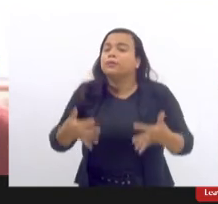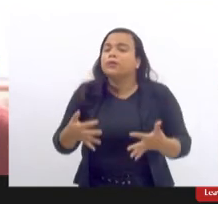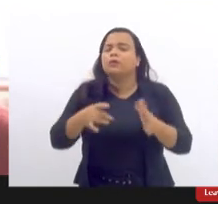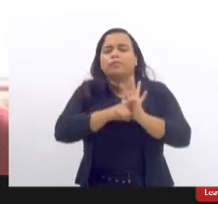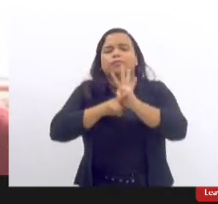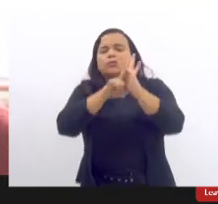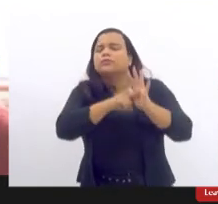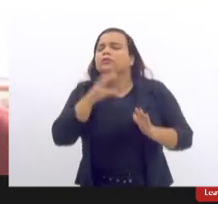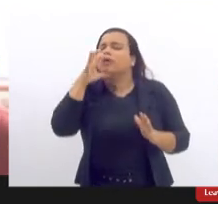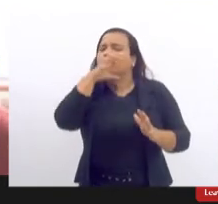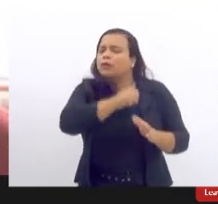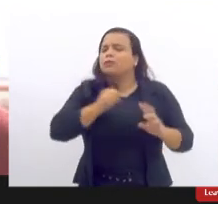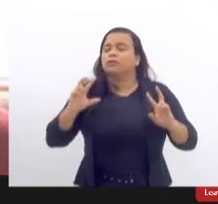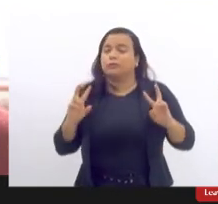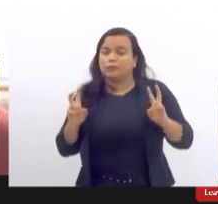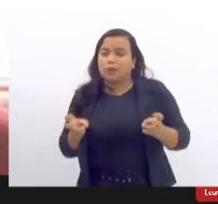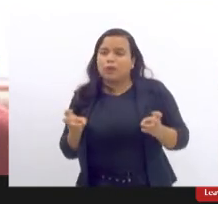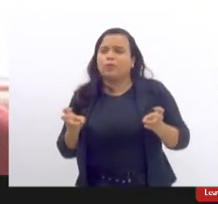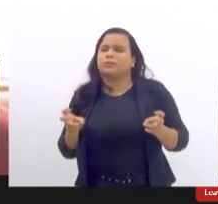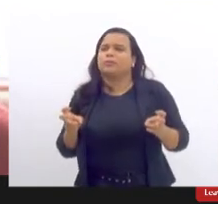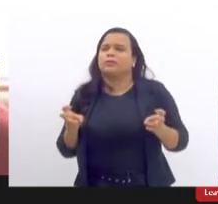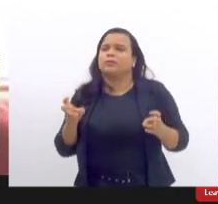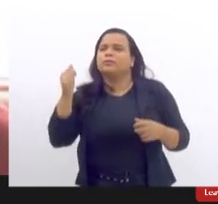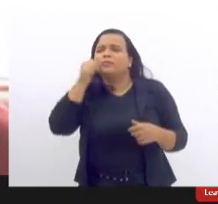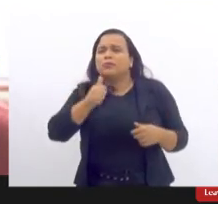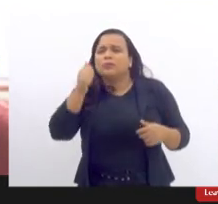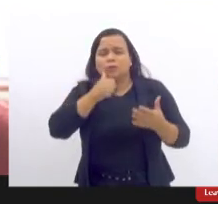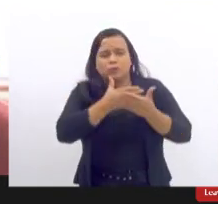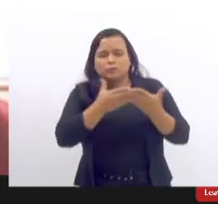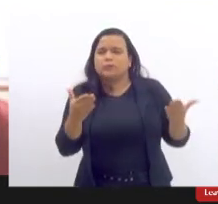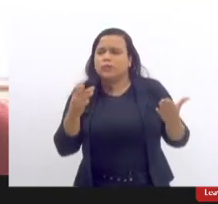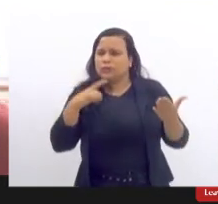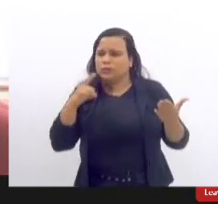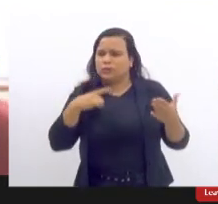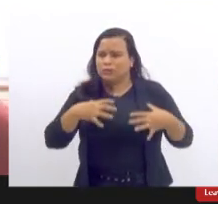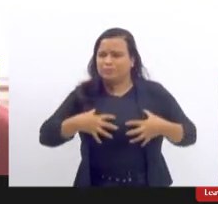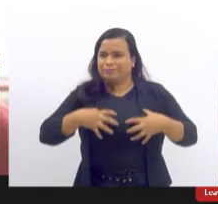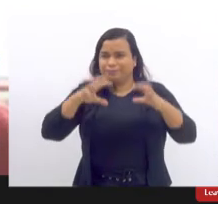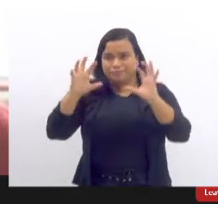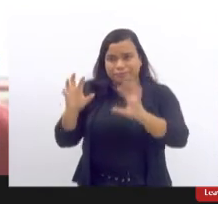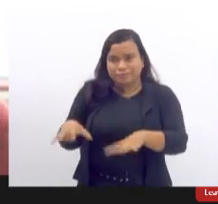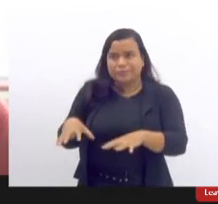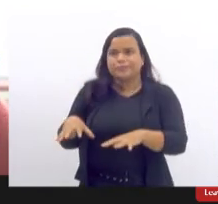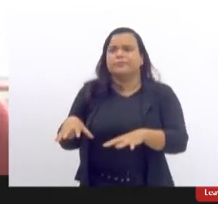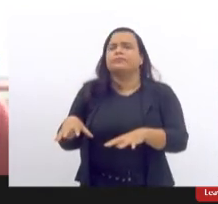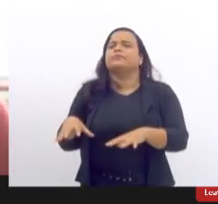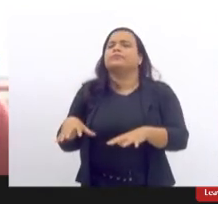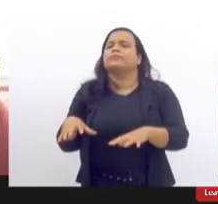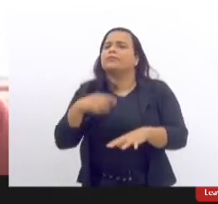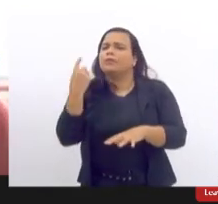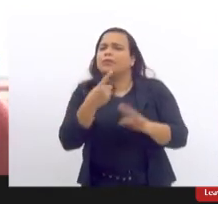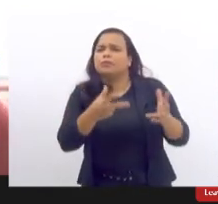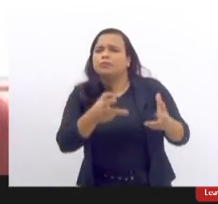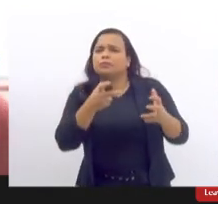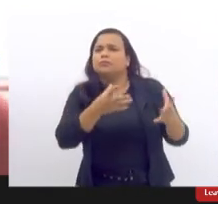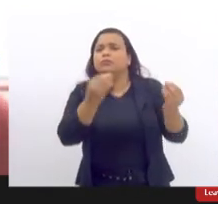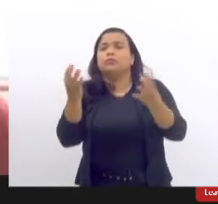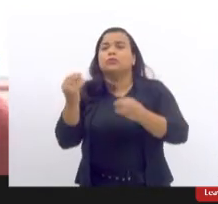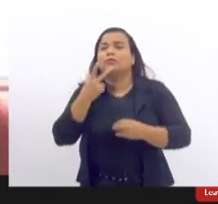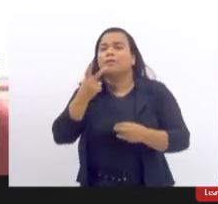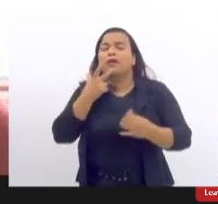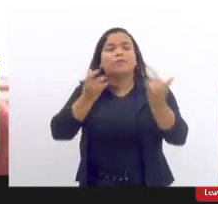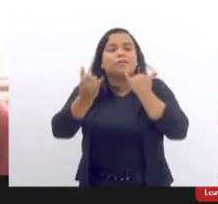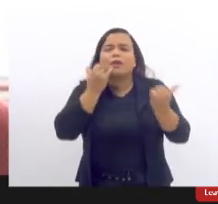rápida aqui dos casos de mulheres que buscaram o explante a gente percebe muitas relatam a falta de